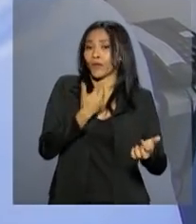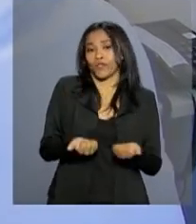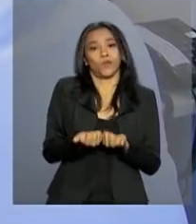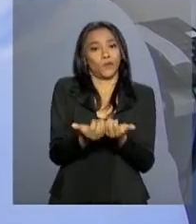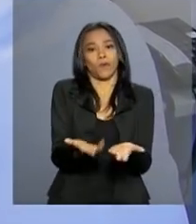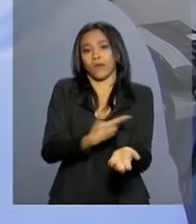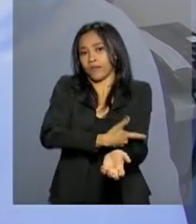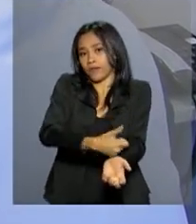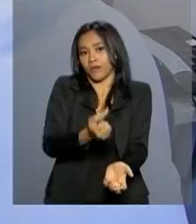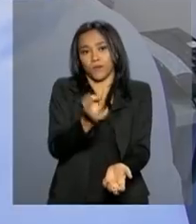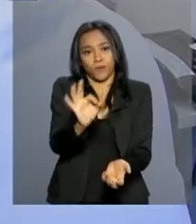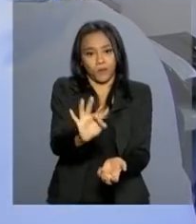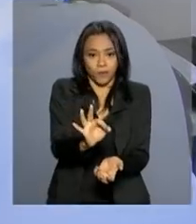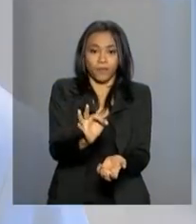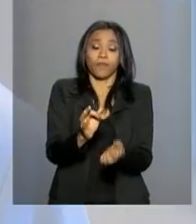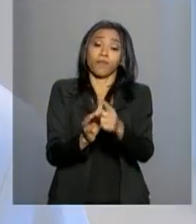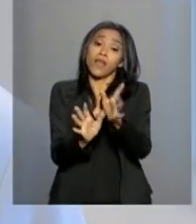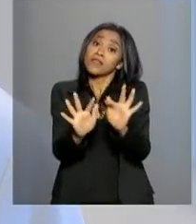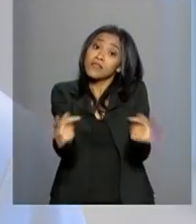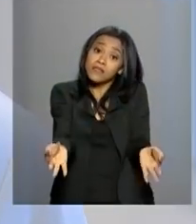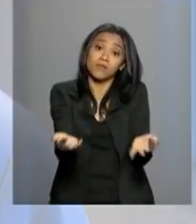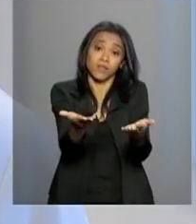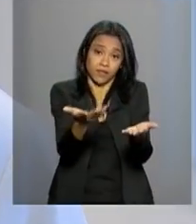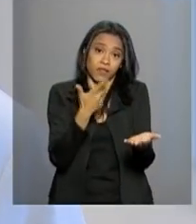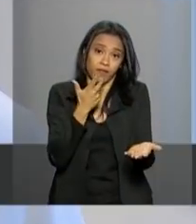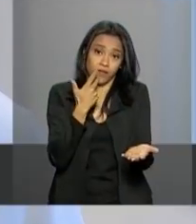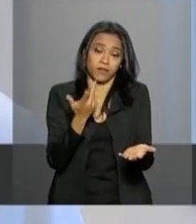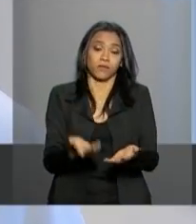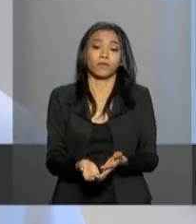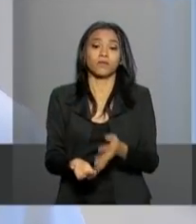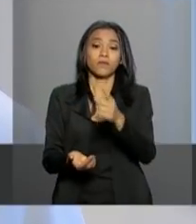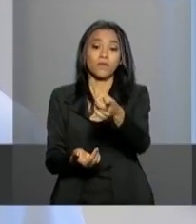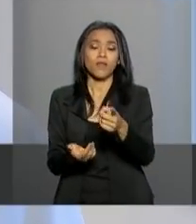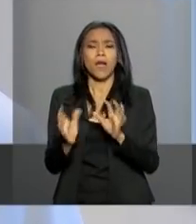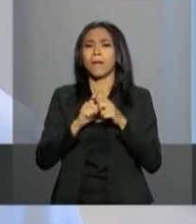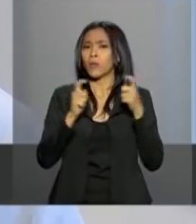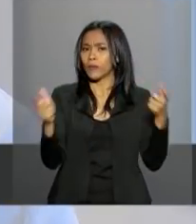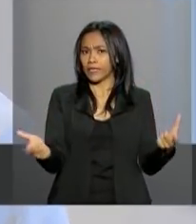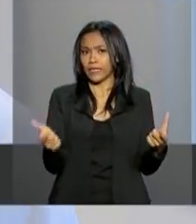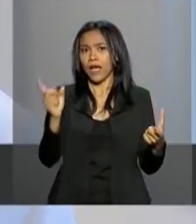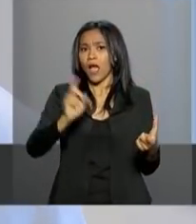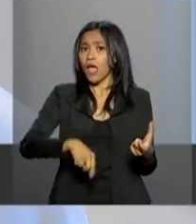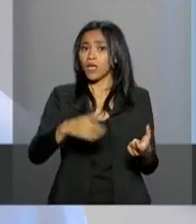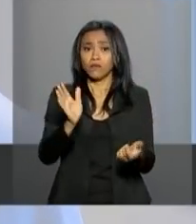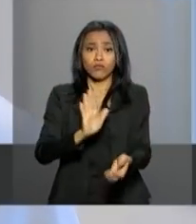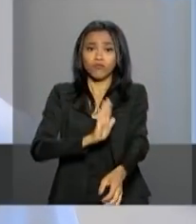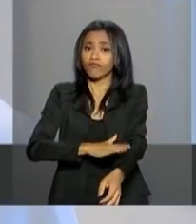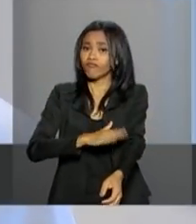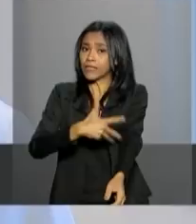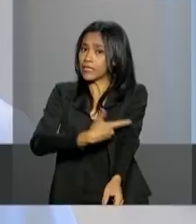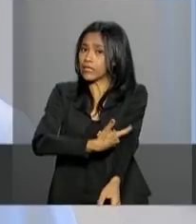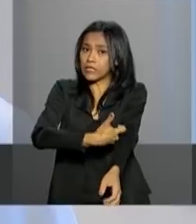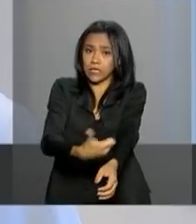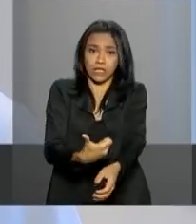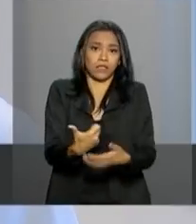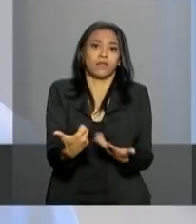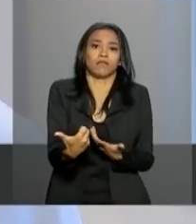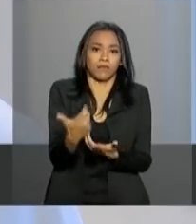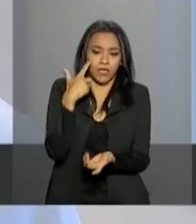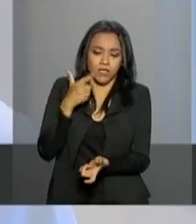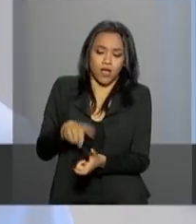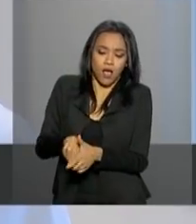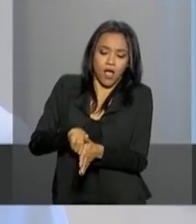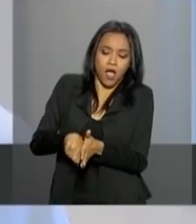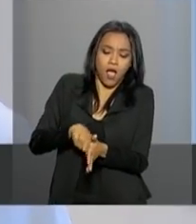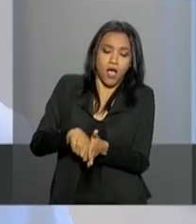o procedimento costuma ser simples. A grande maioria, a gente faz coleta através do próprio sangue do paciente. gente estimula que as